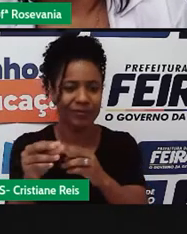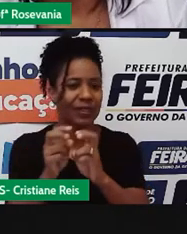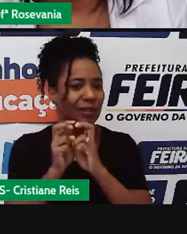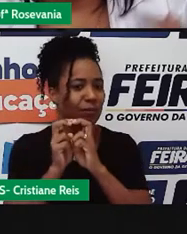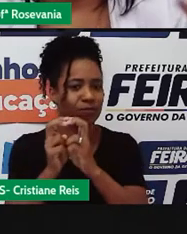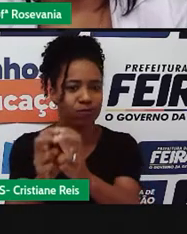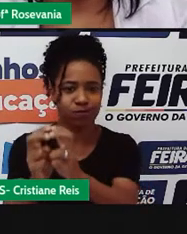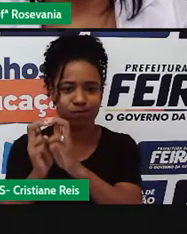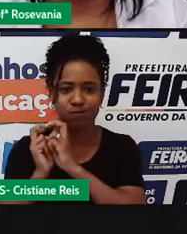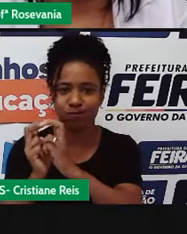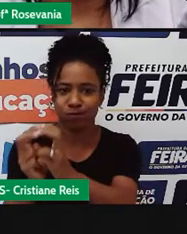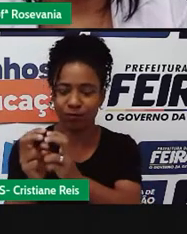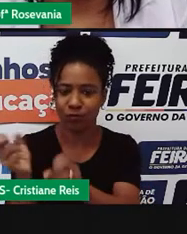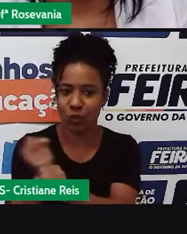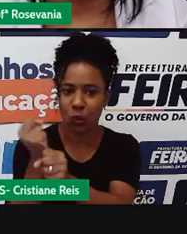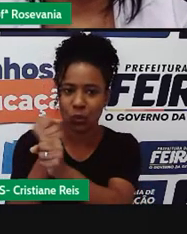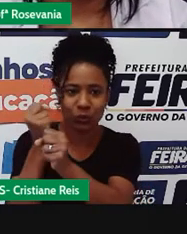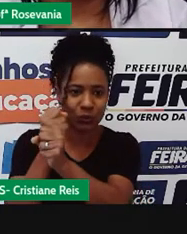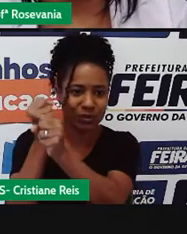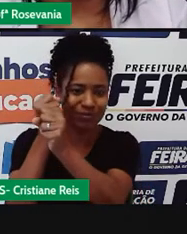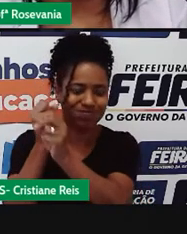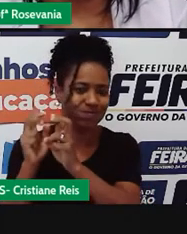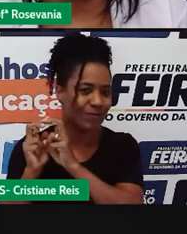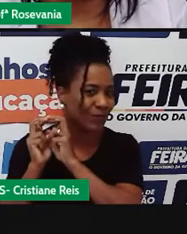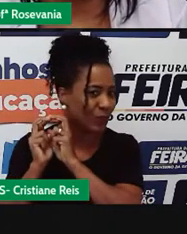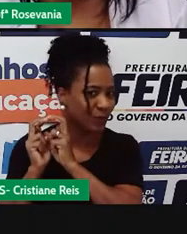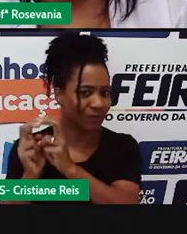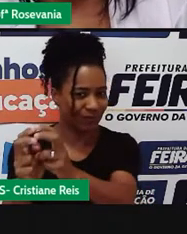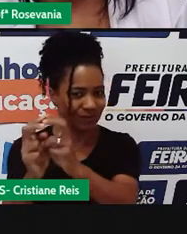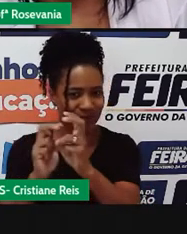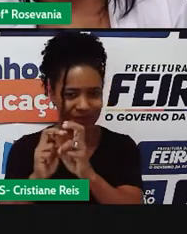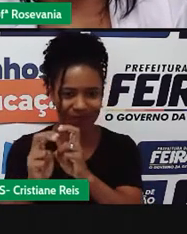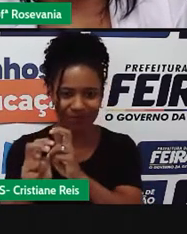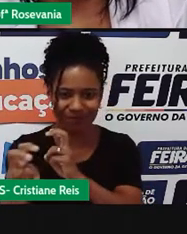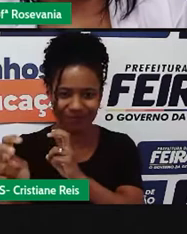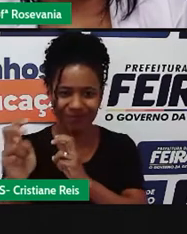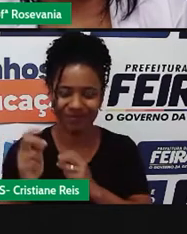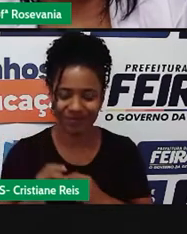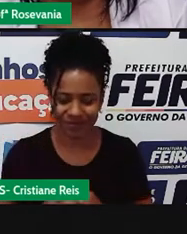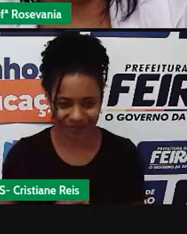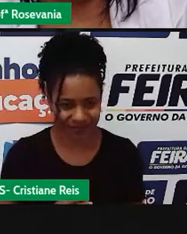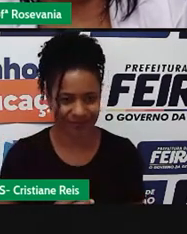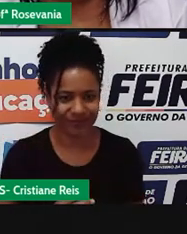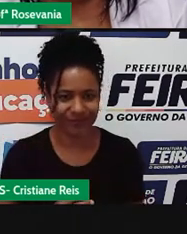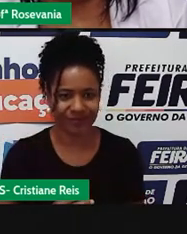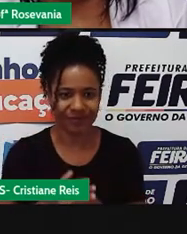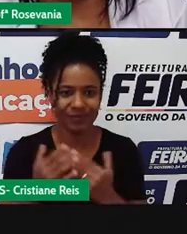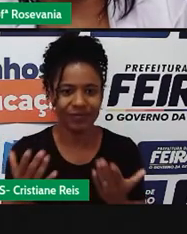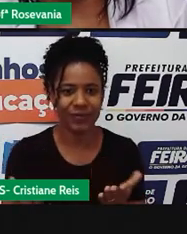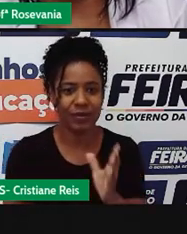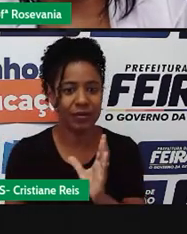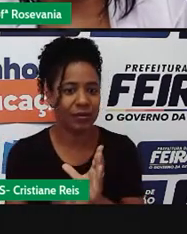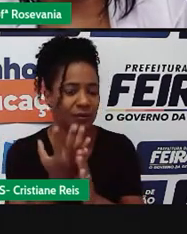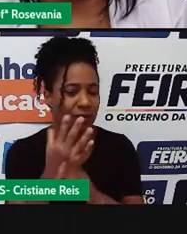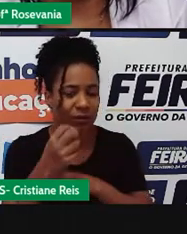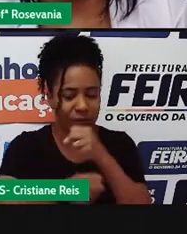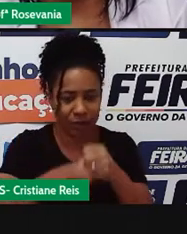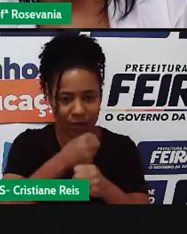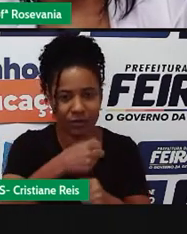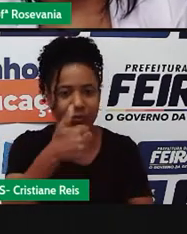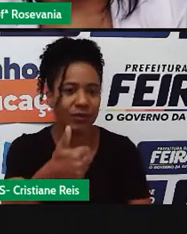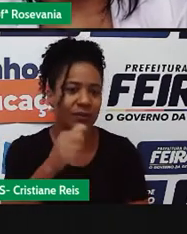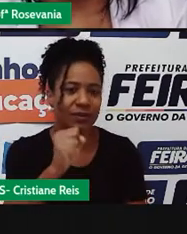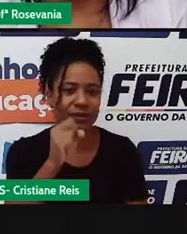processo de construção, né, do sistema de transporte brasileiro. Mas, de qualquer forma, ela foi, né, inaugurada em 1854,